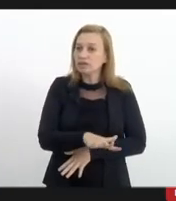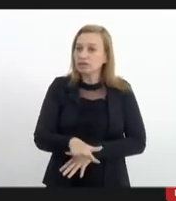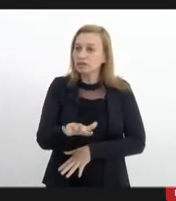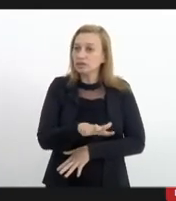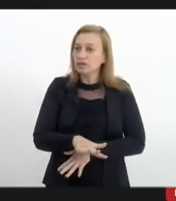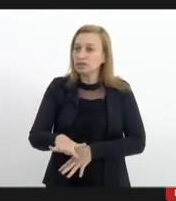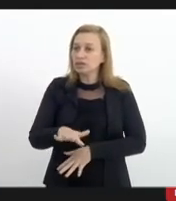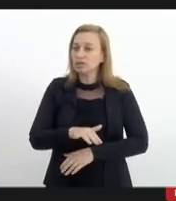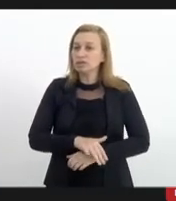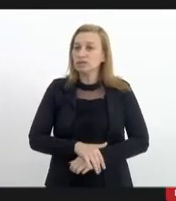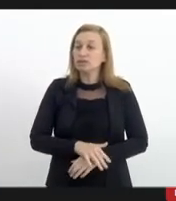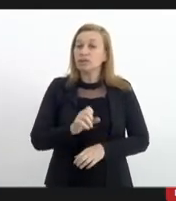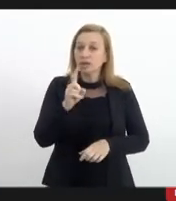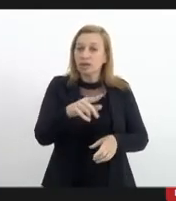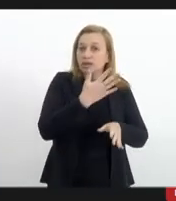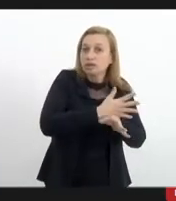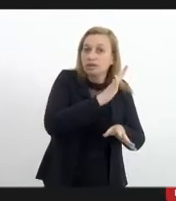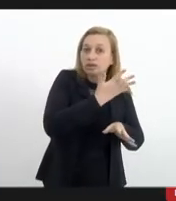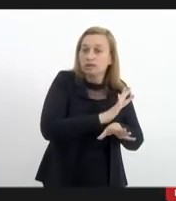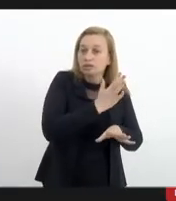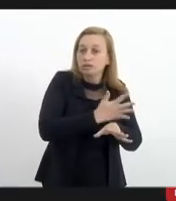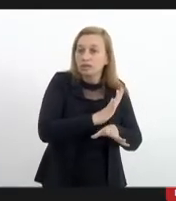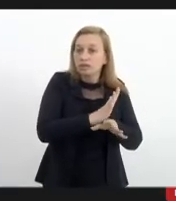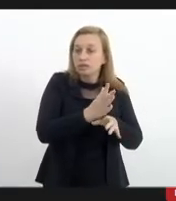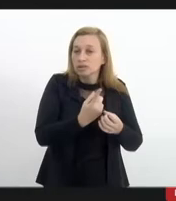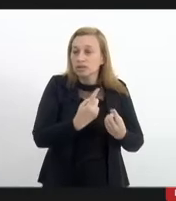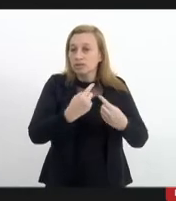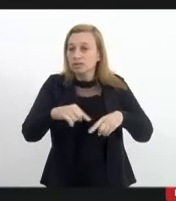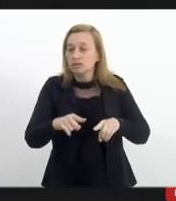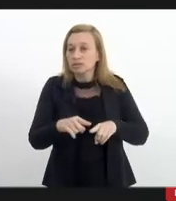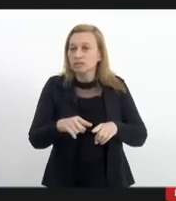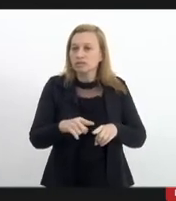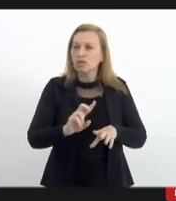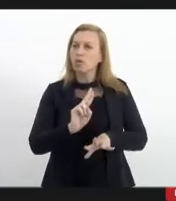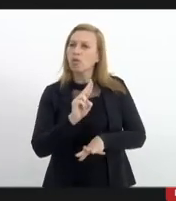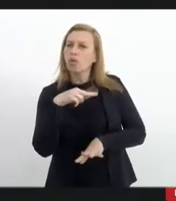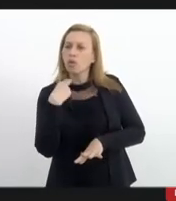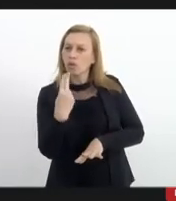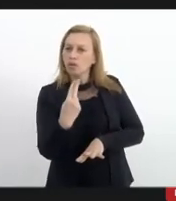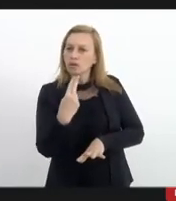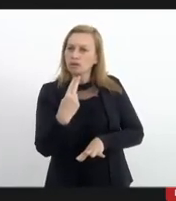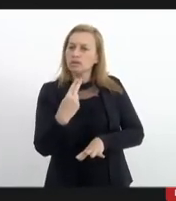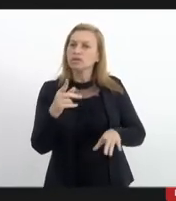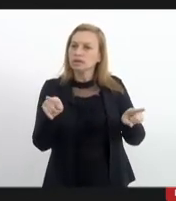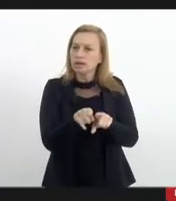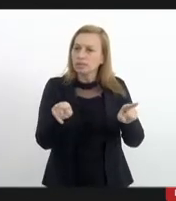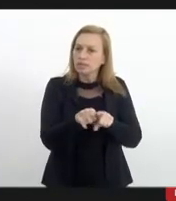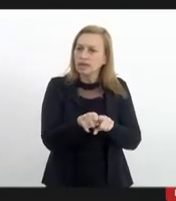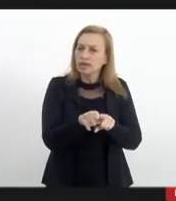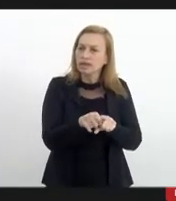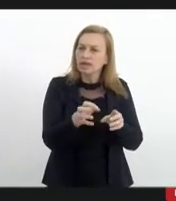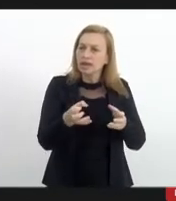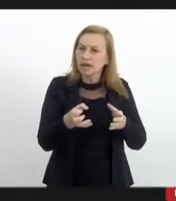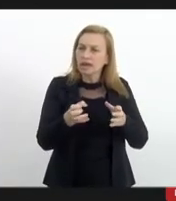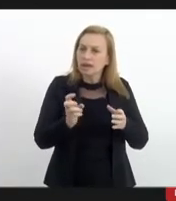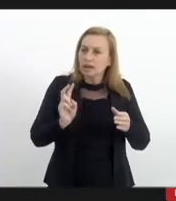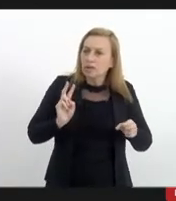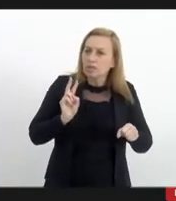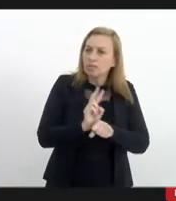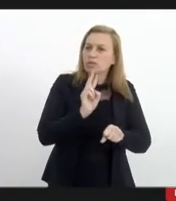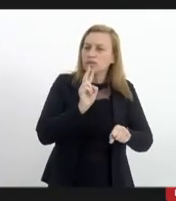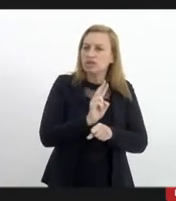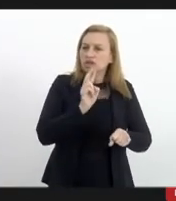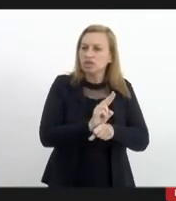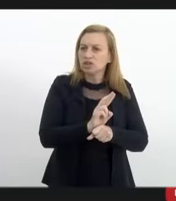é uma prática durante o confronto ou tenta-se também preservar